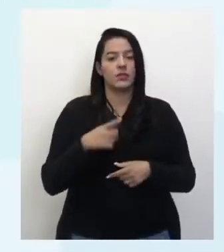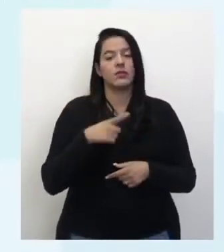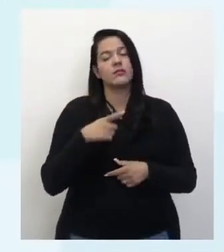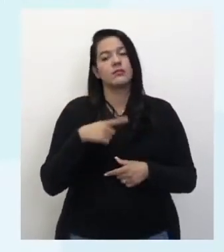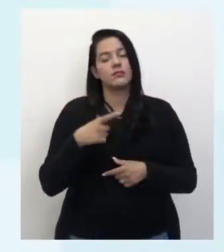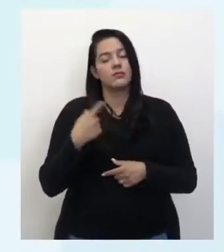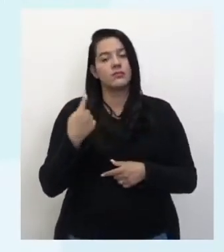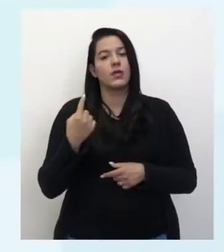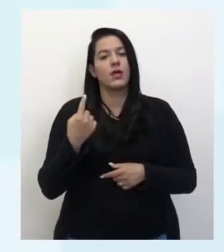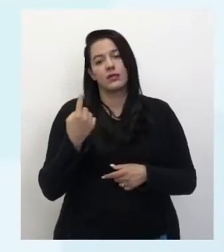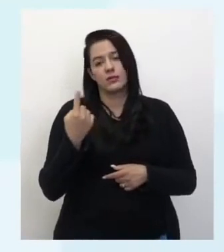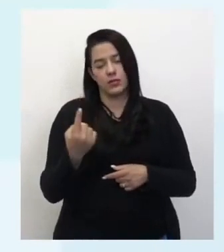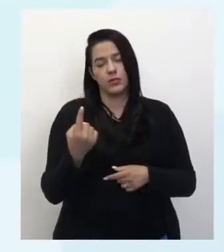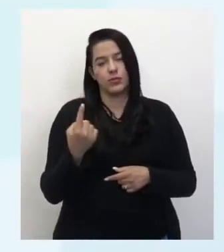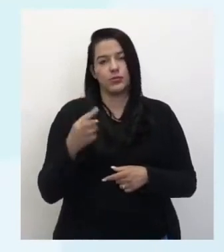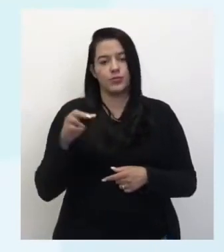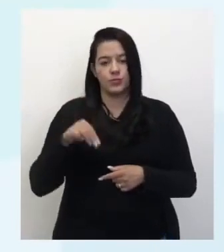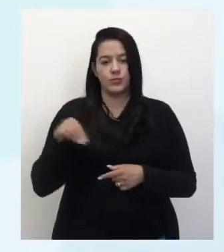Tá bom?